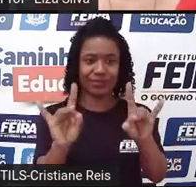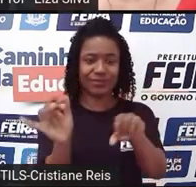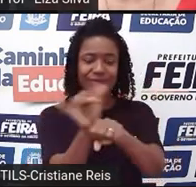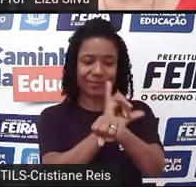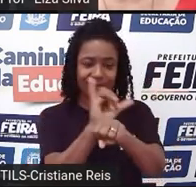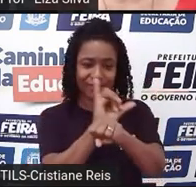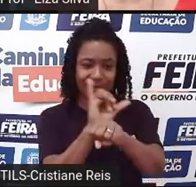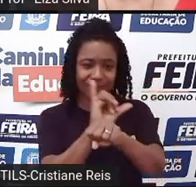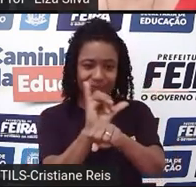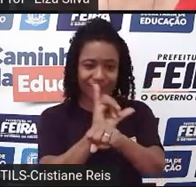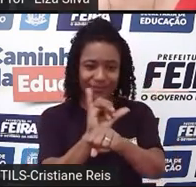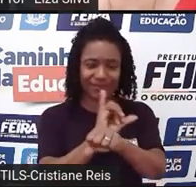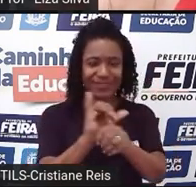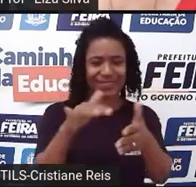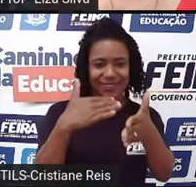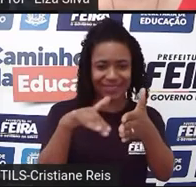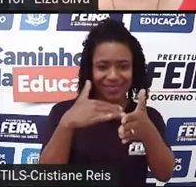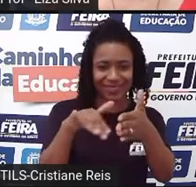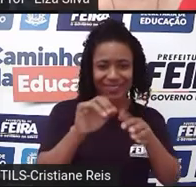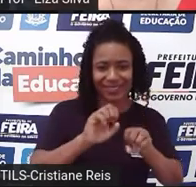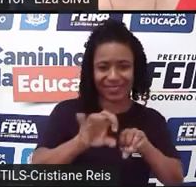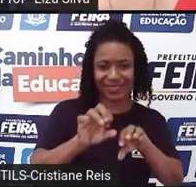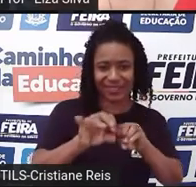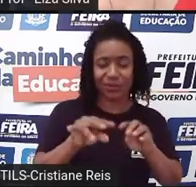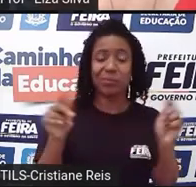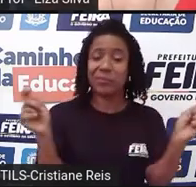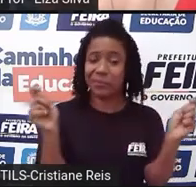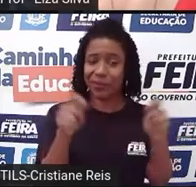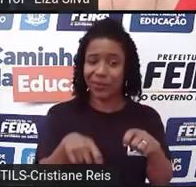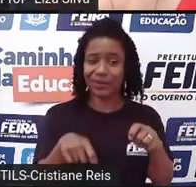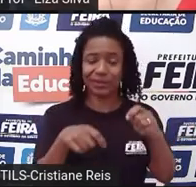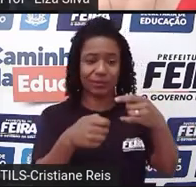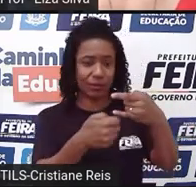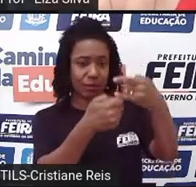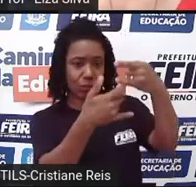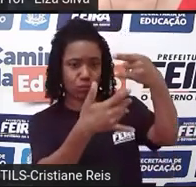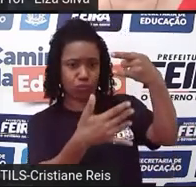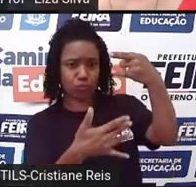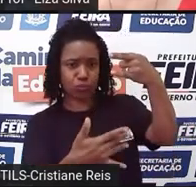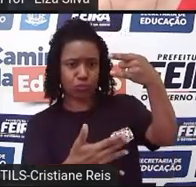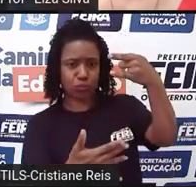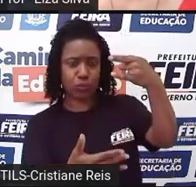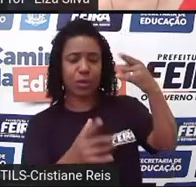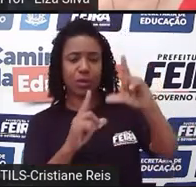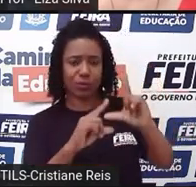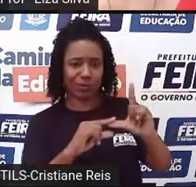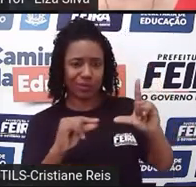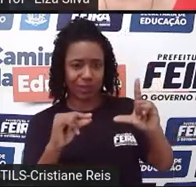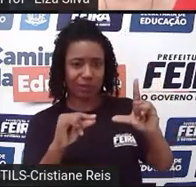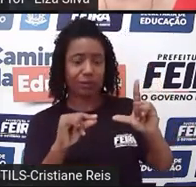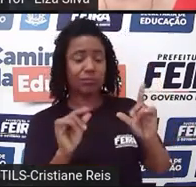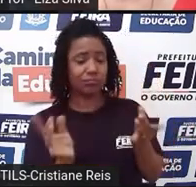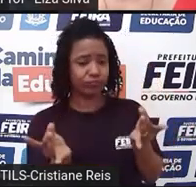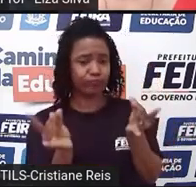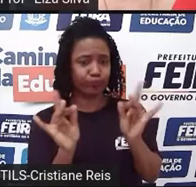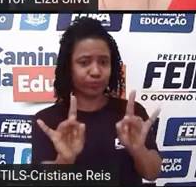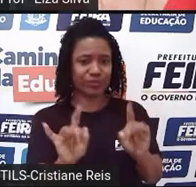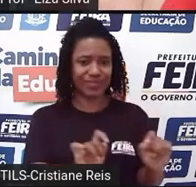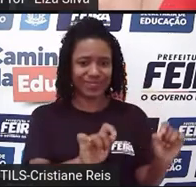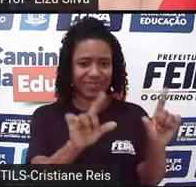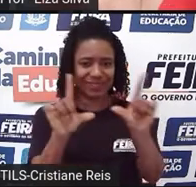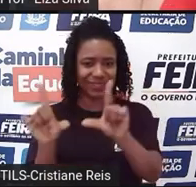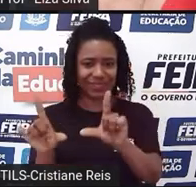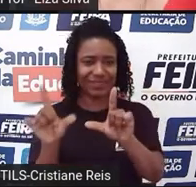no campo descrição, para que vocês possam acessá-la e fazê-la quantas vezes achar necessário para